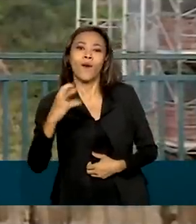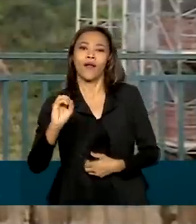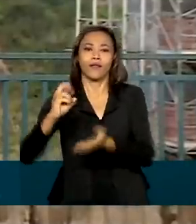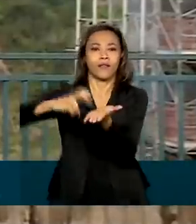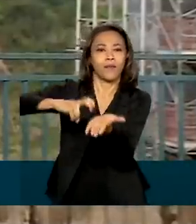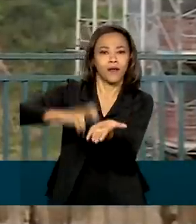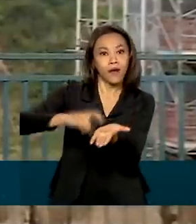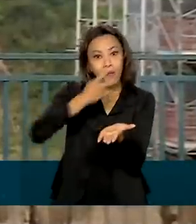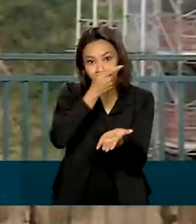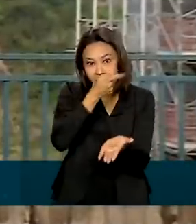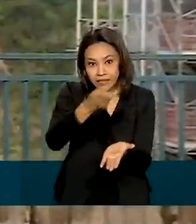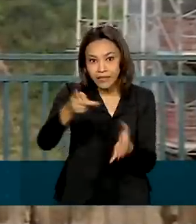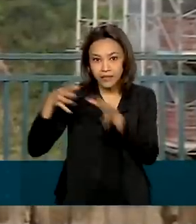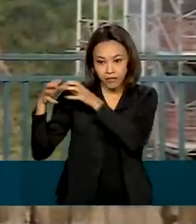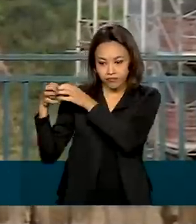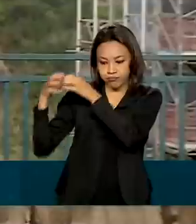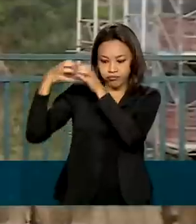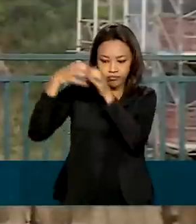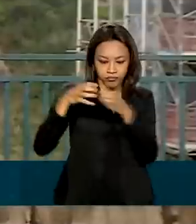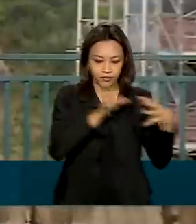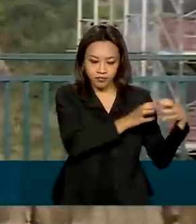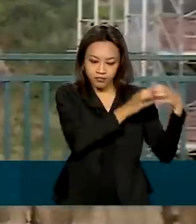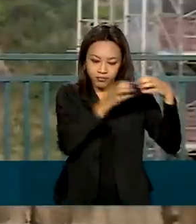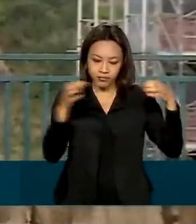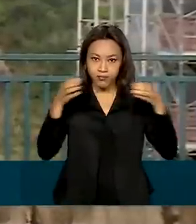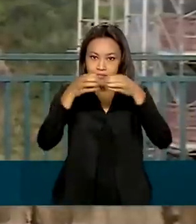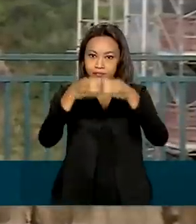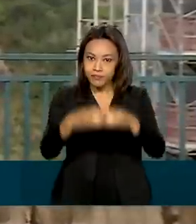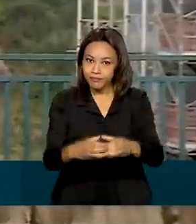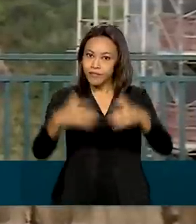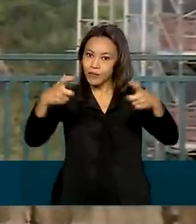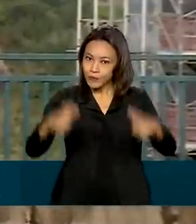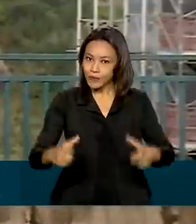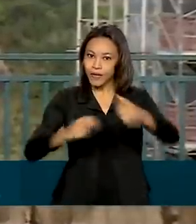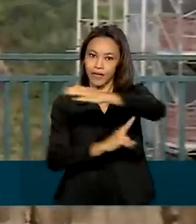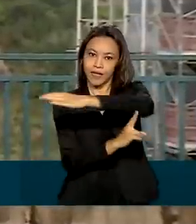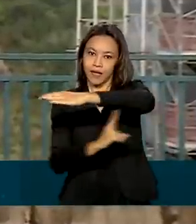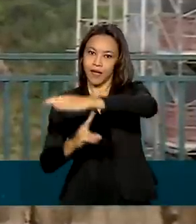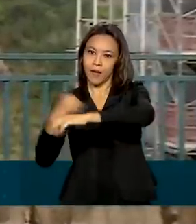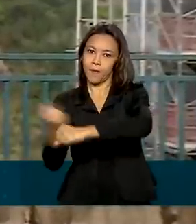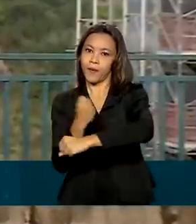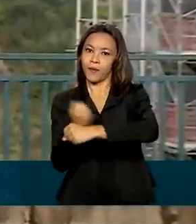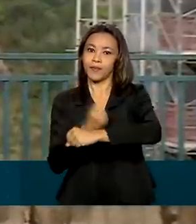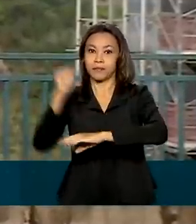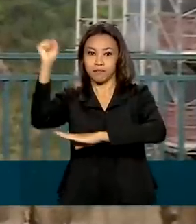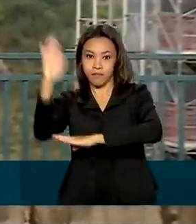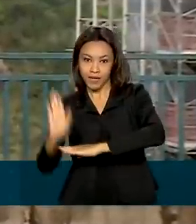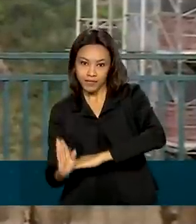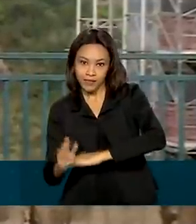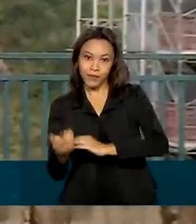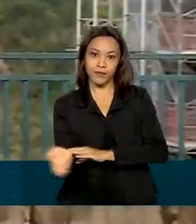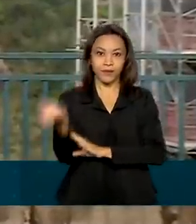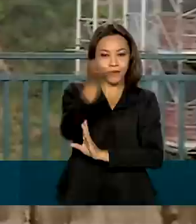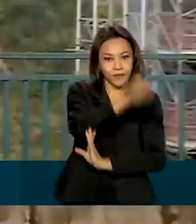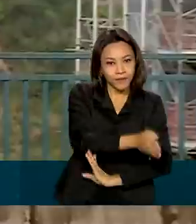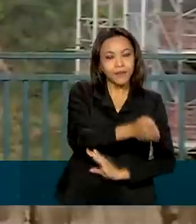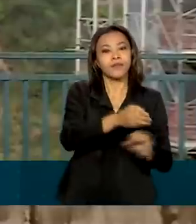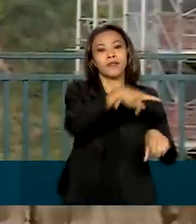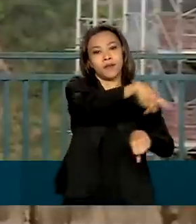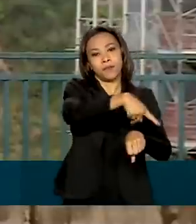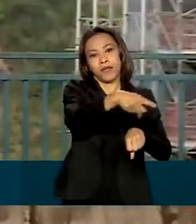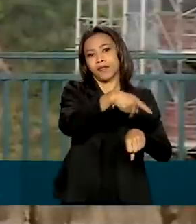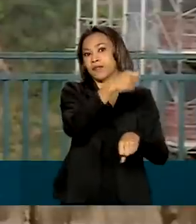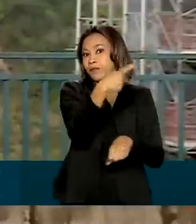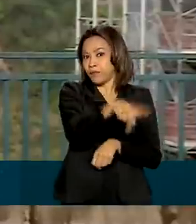visita aqui da comitiva às obras da Ponte de Integração Brasil-Paraguai. Depois